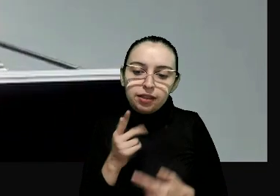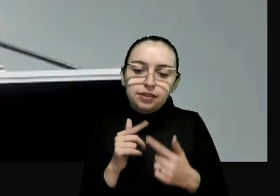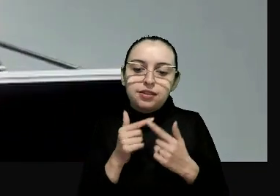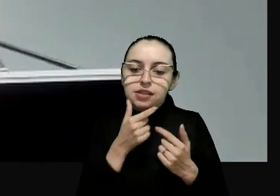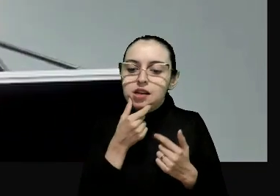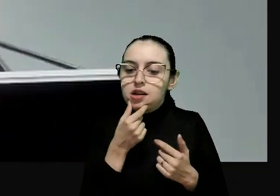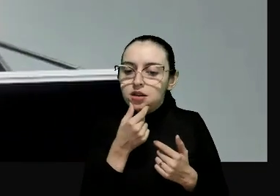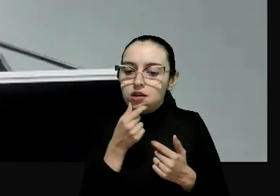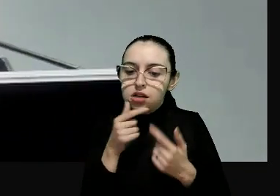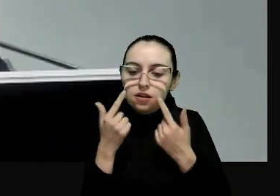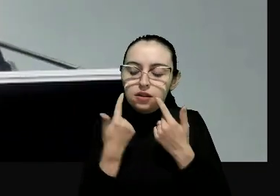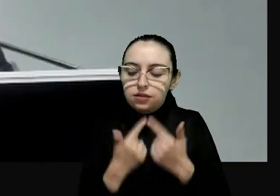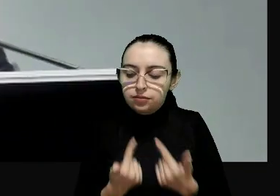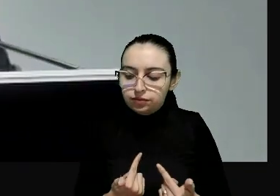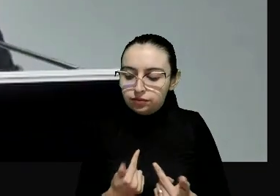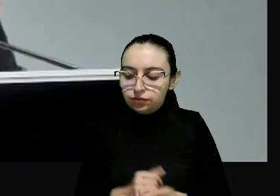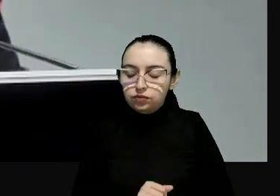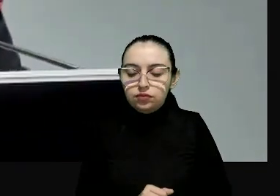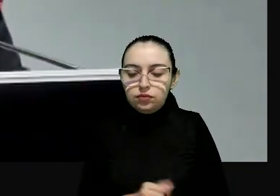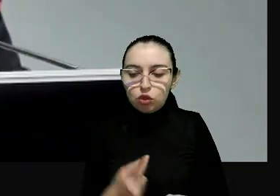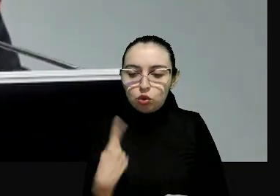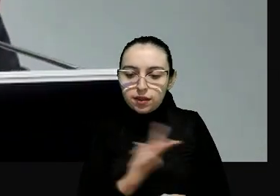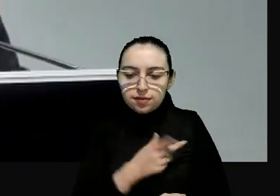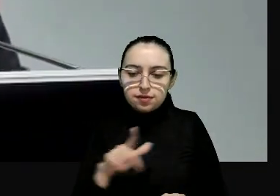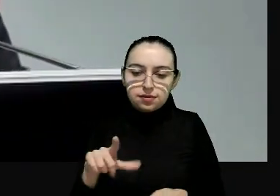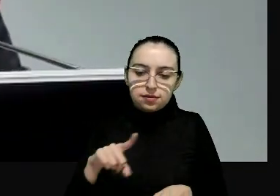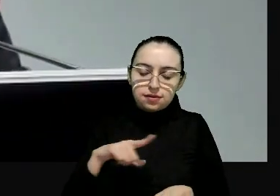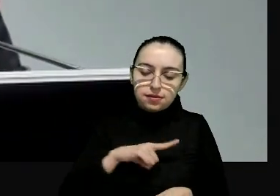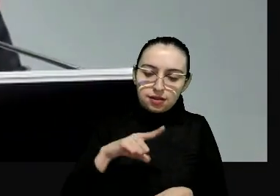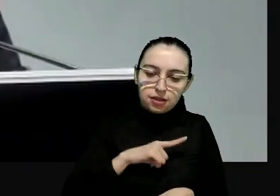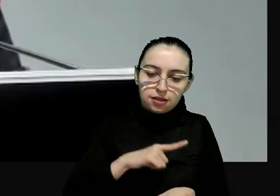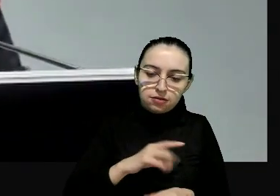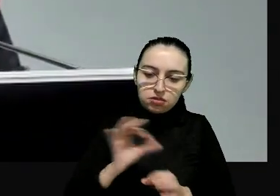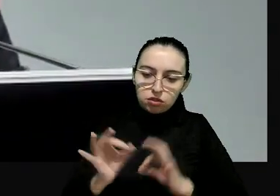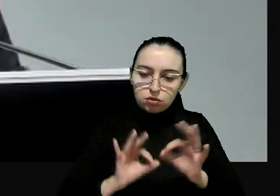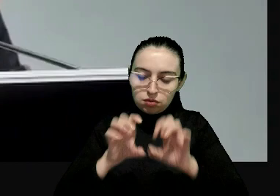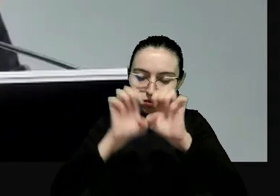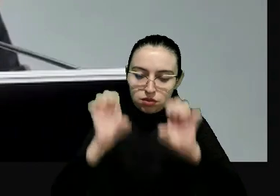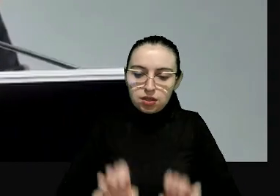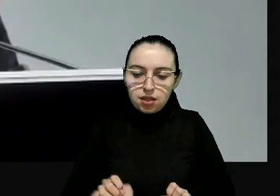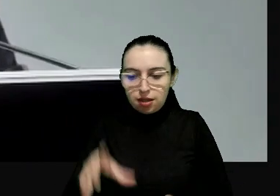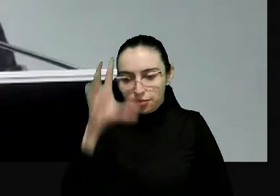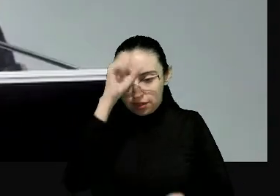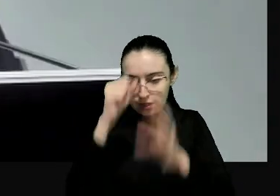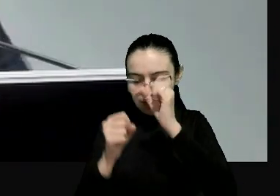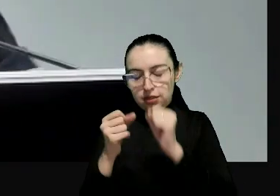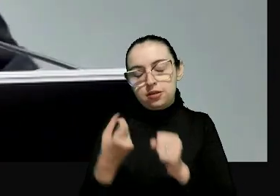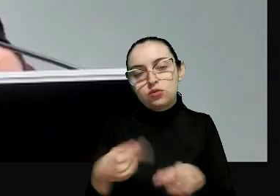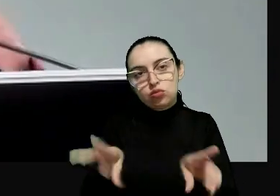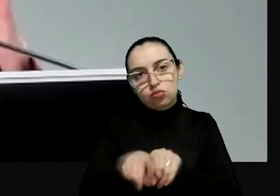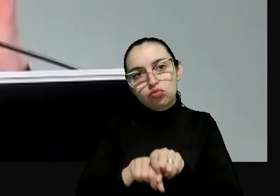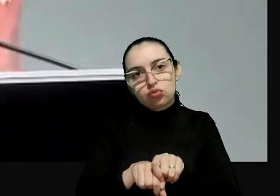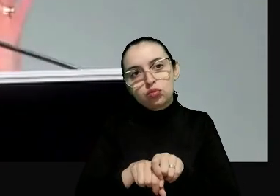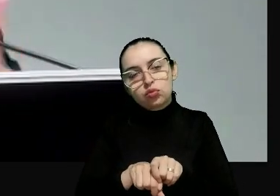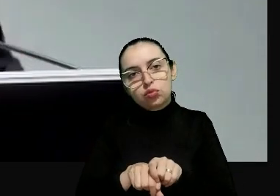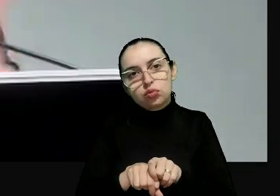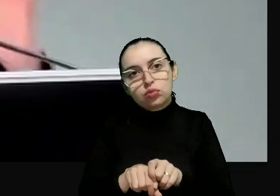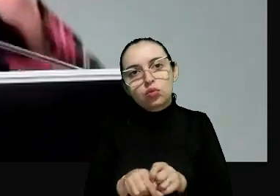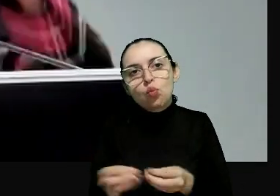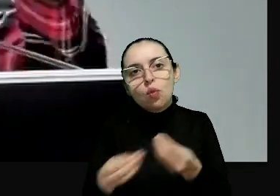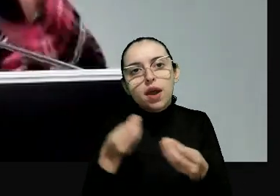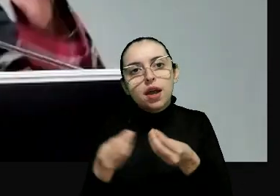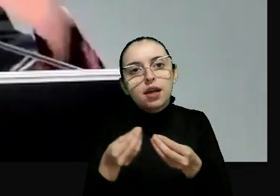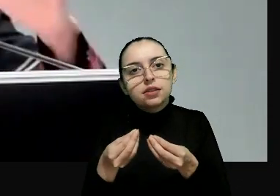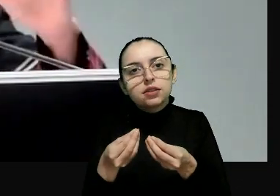of national law is also international law. O fato é que nós temos hoje esse mecanismo, aprendemos com ele, quais